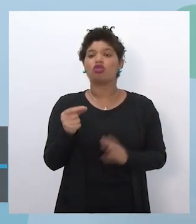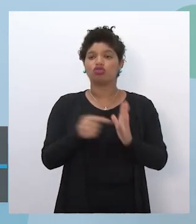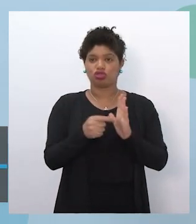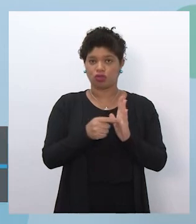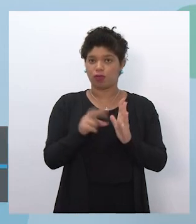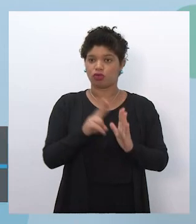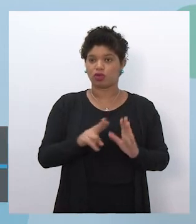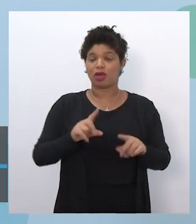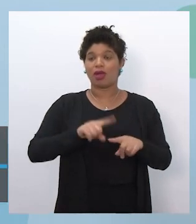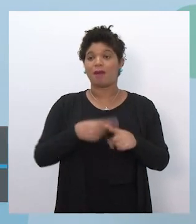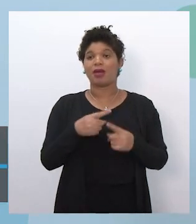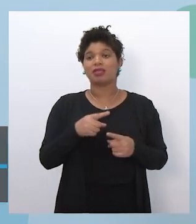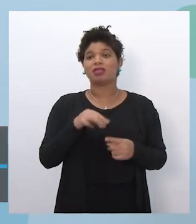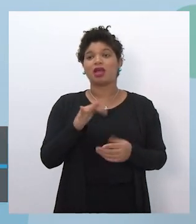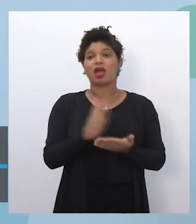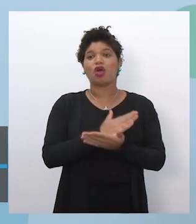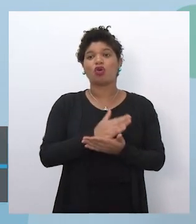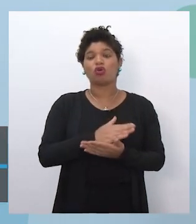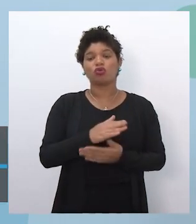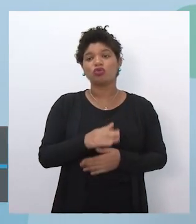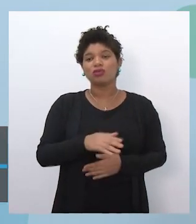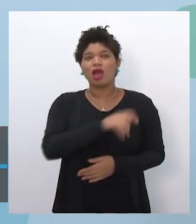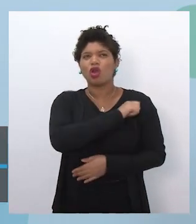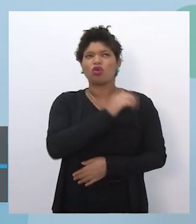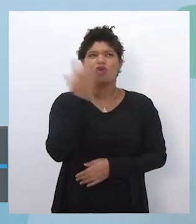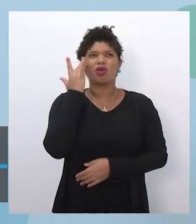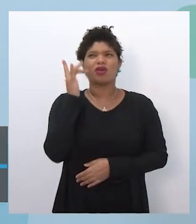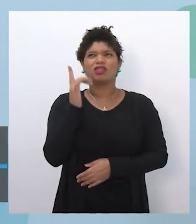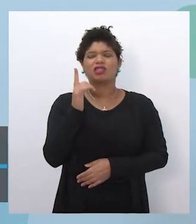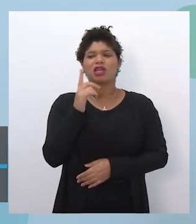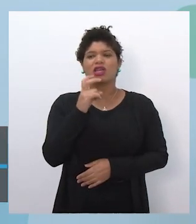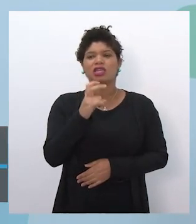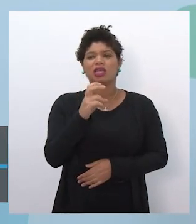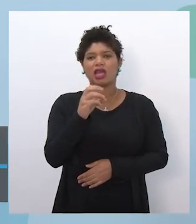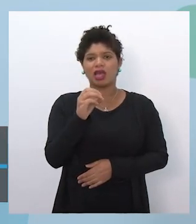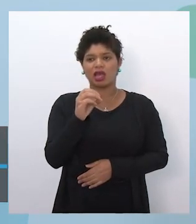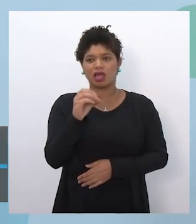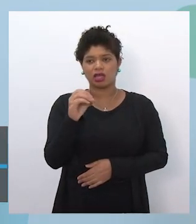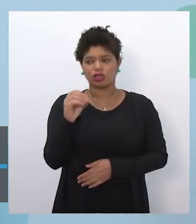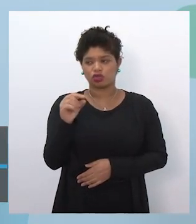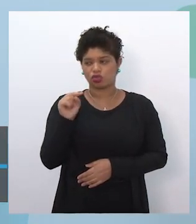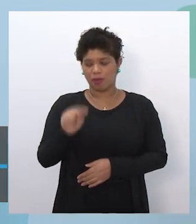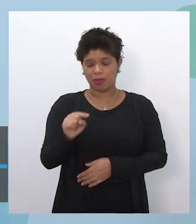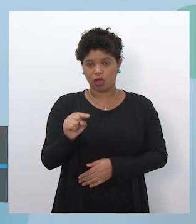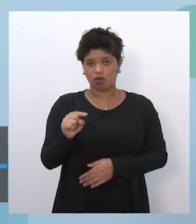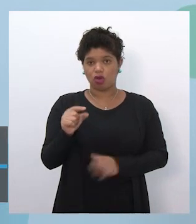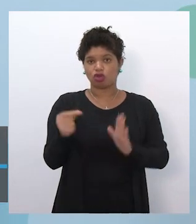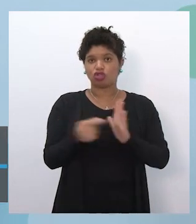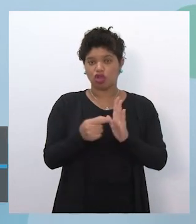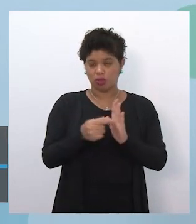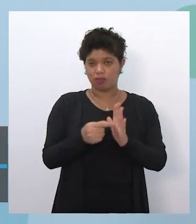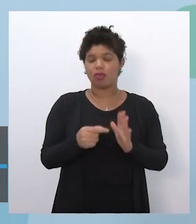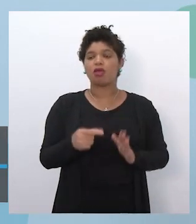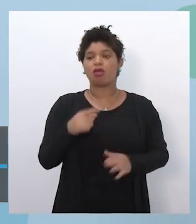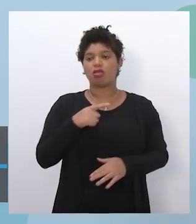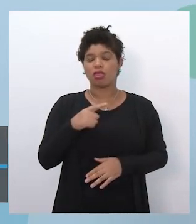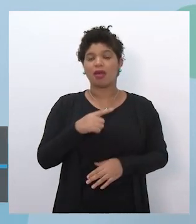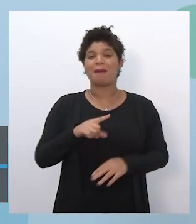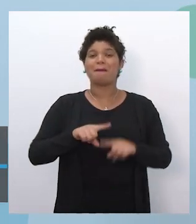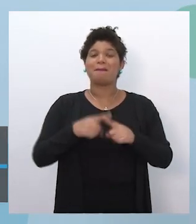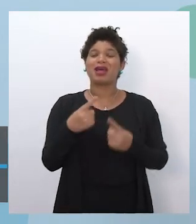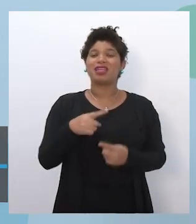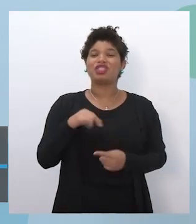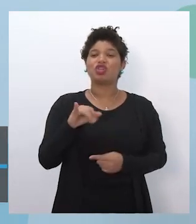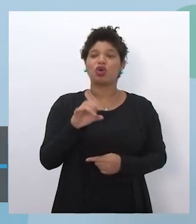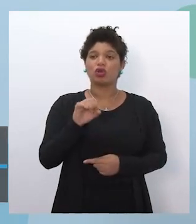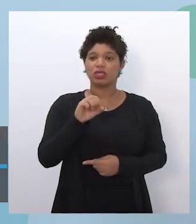Mas, no caso dos alunos, a gente tem aproximadamente 500 mil chips disponíveis e só vão receber os alunos que efetivamente